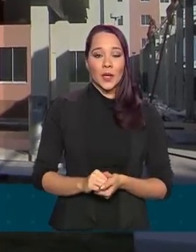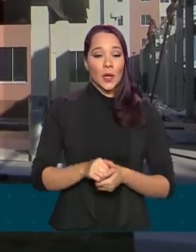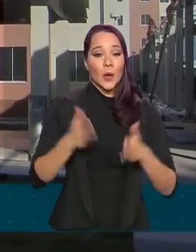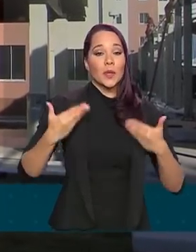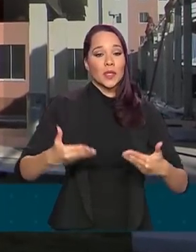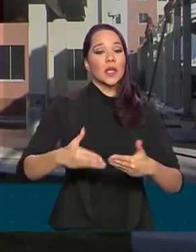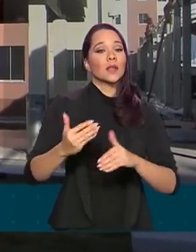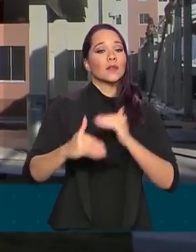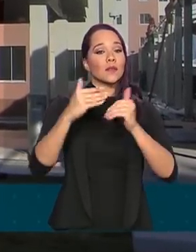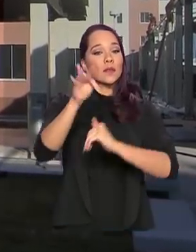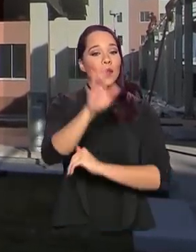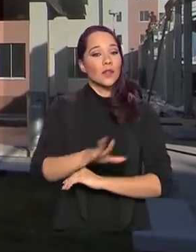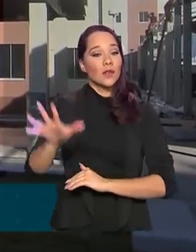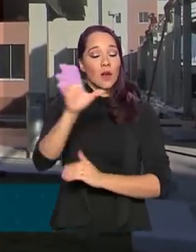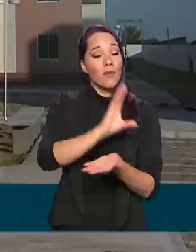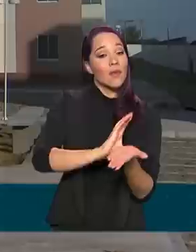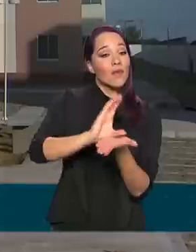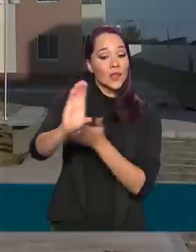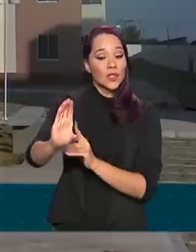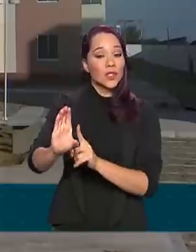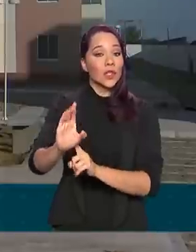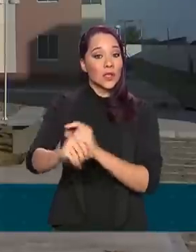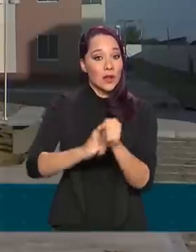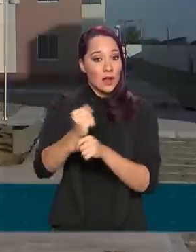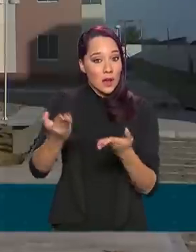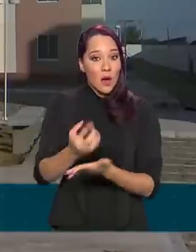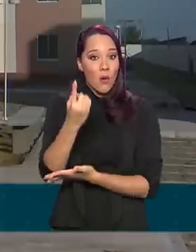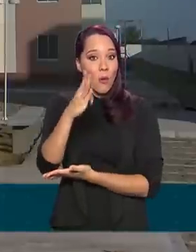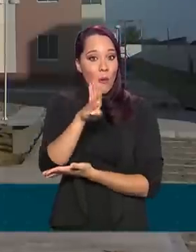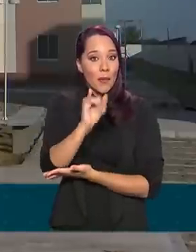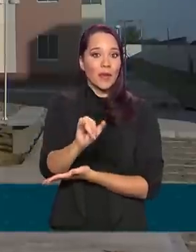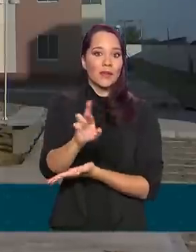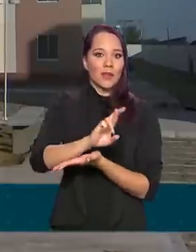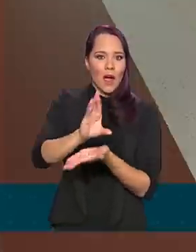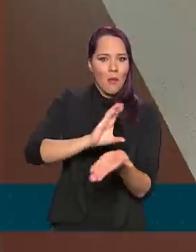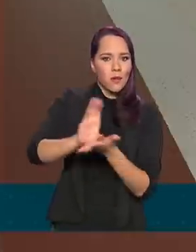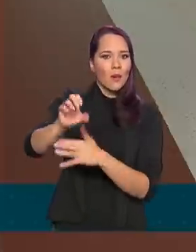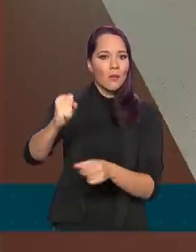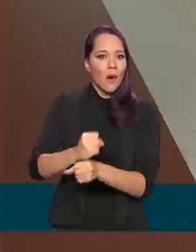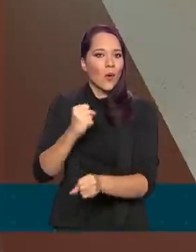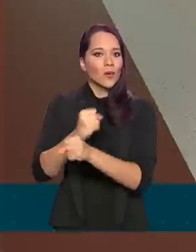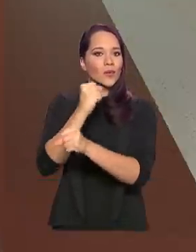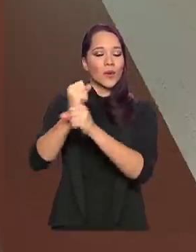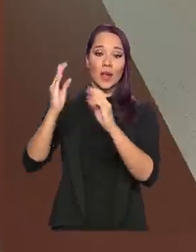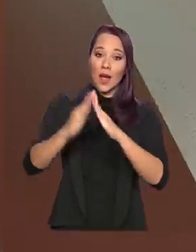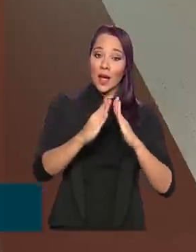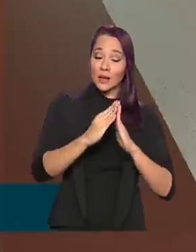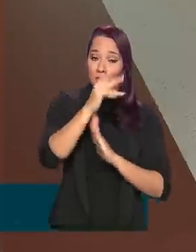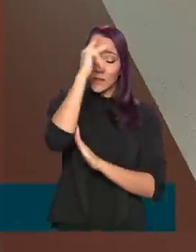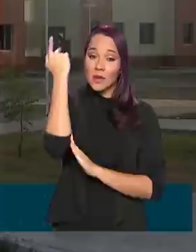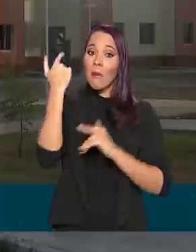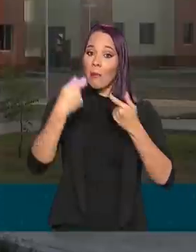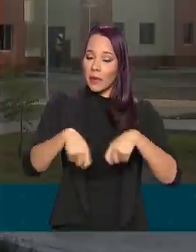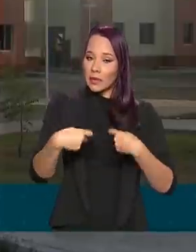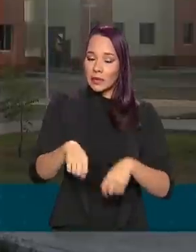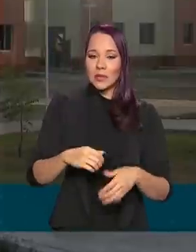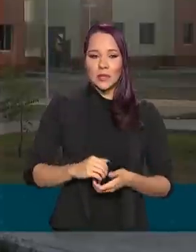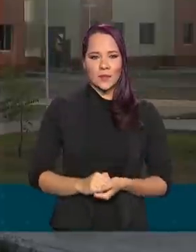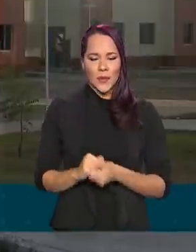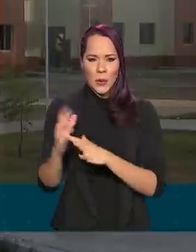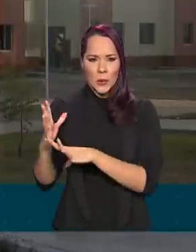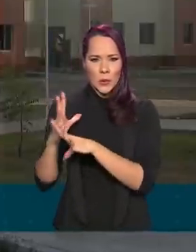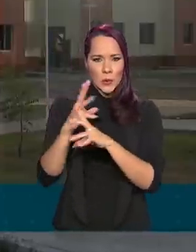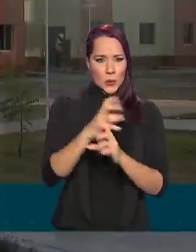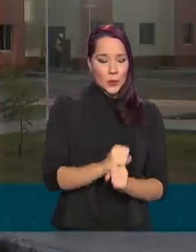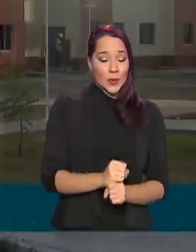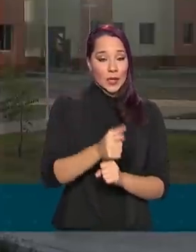Regional vai investir só neste ano um bilhão de reais para construir casas populares para quem precisa. Desse total,